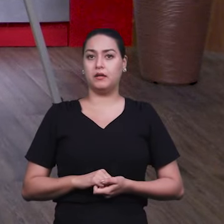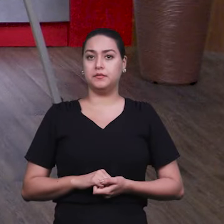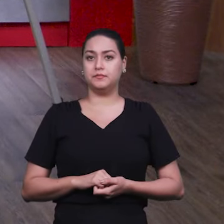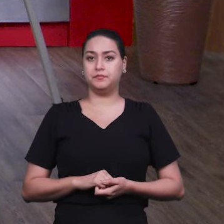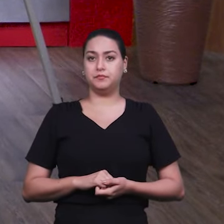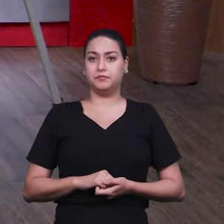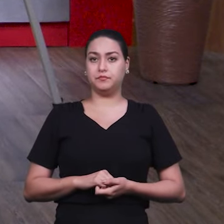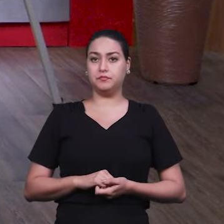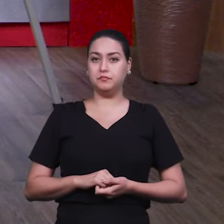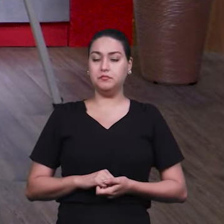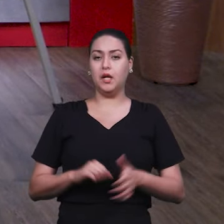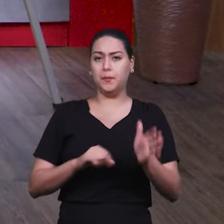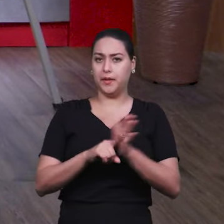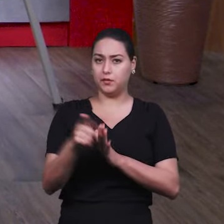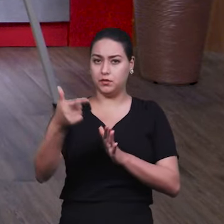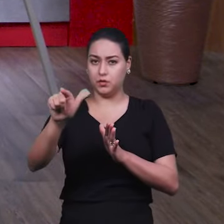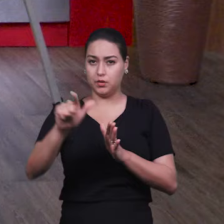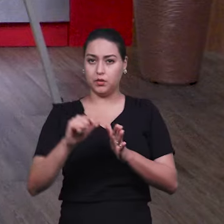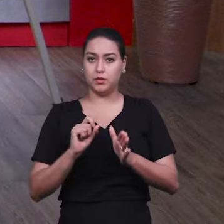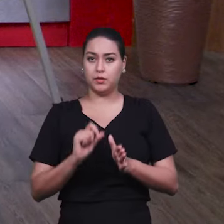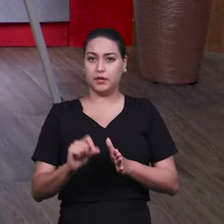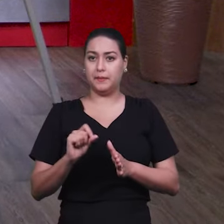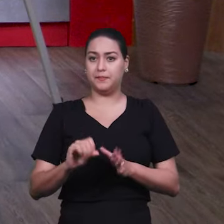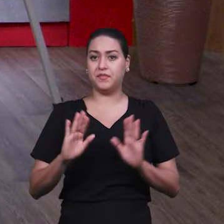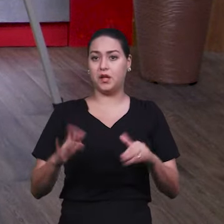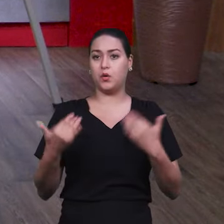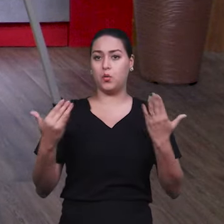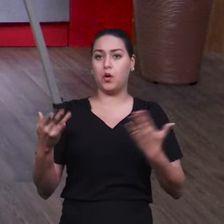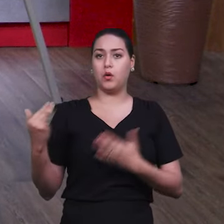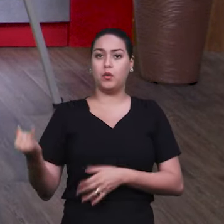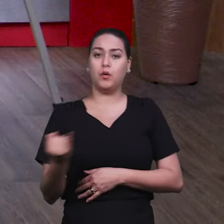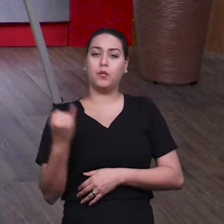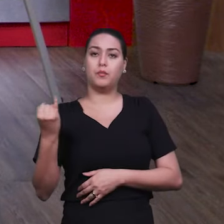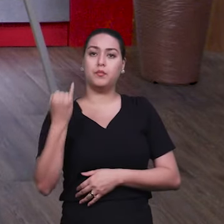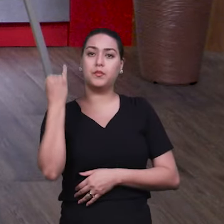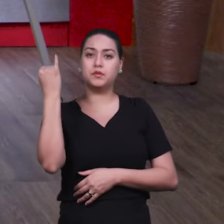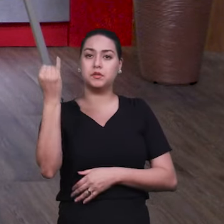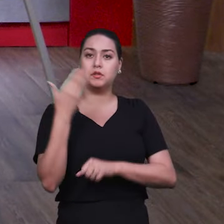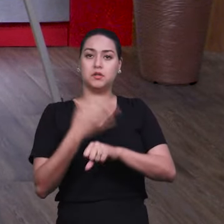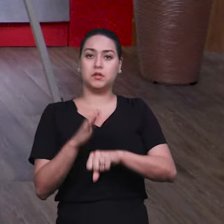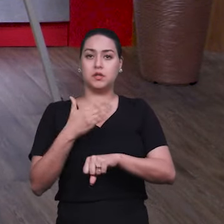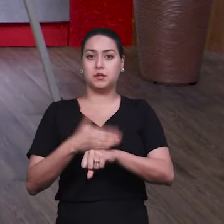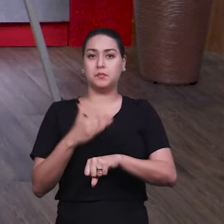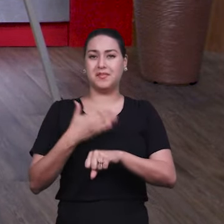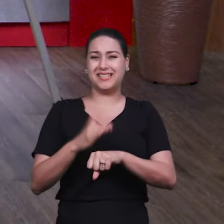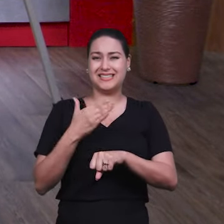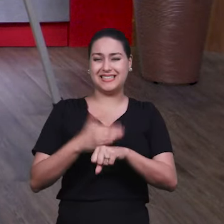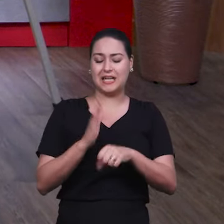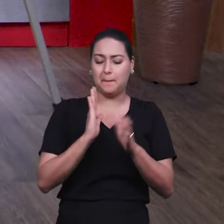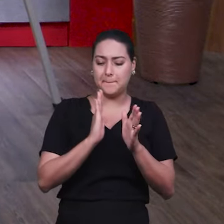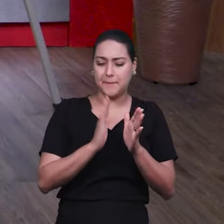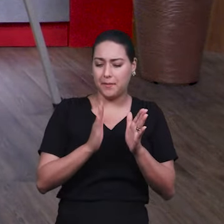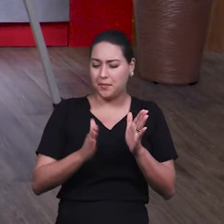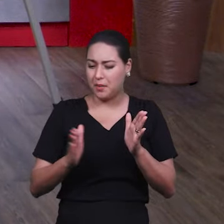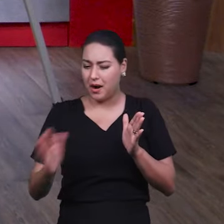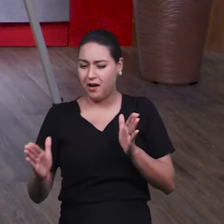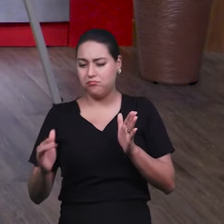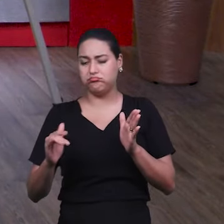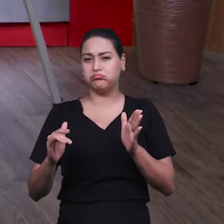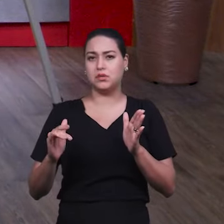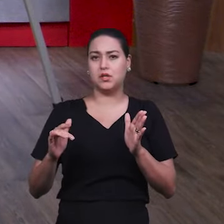agora, mais uma pergunta aqui. a seguinte, qual a importância da prática regular no tratamento auditivo